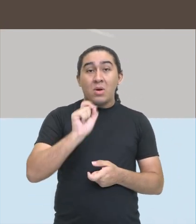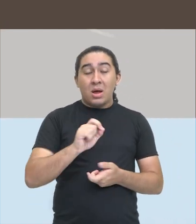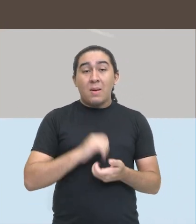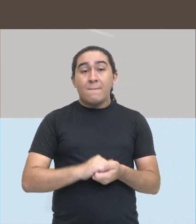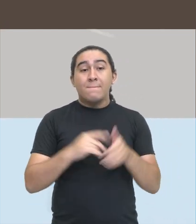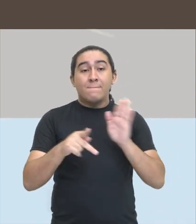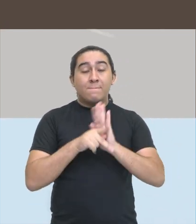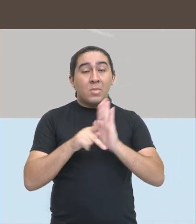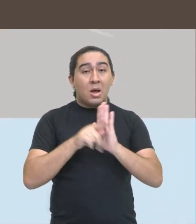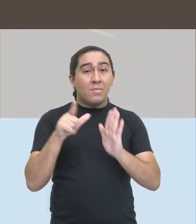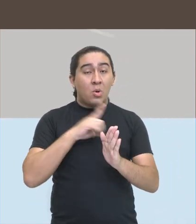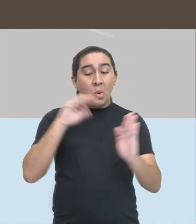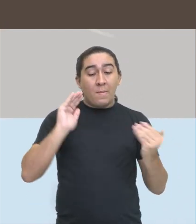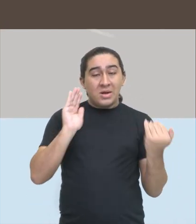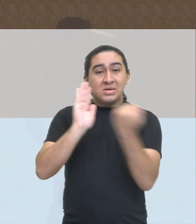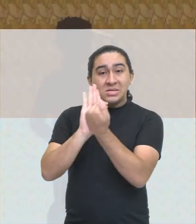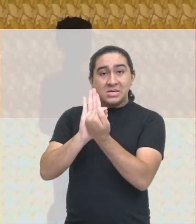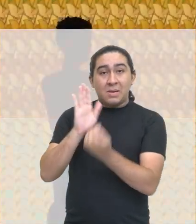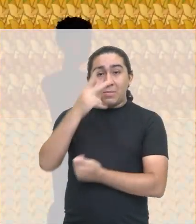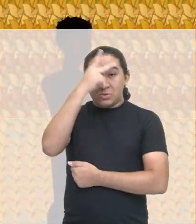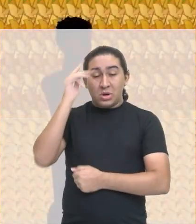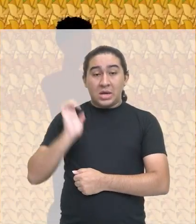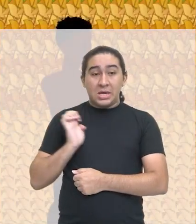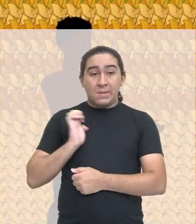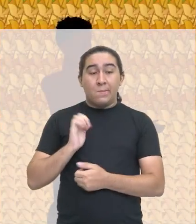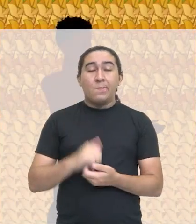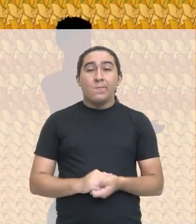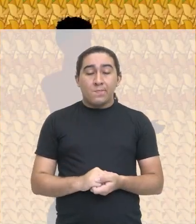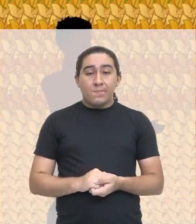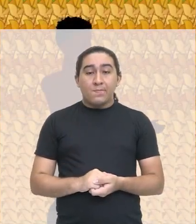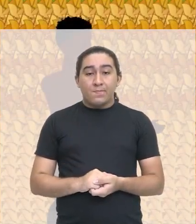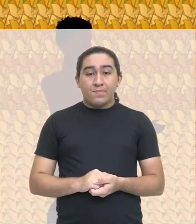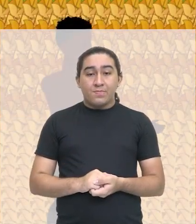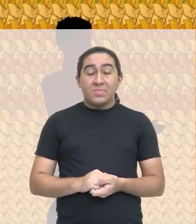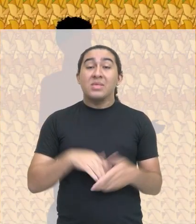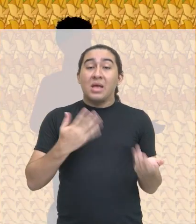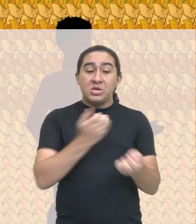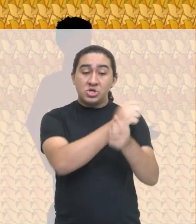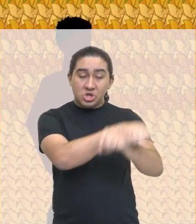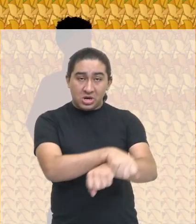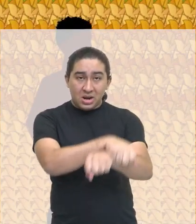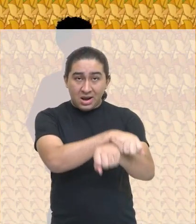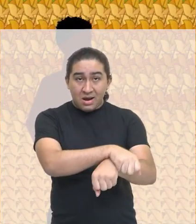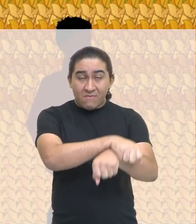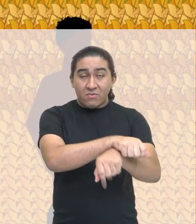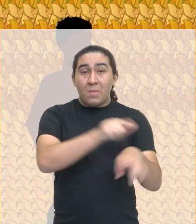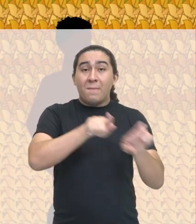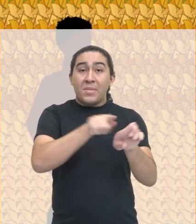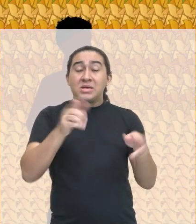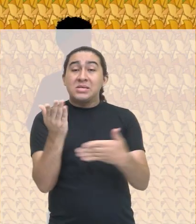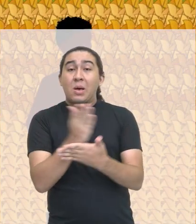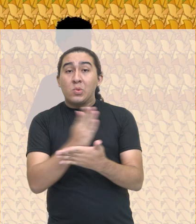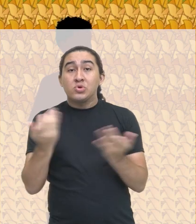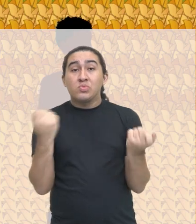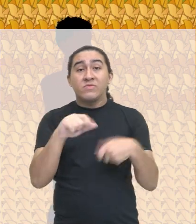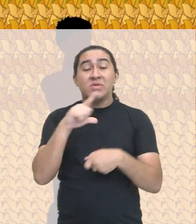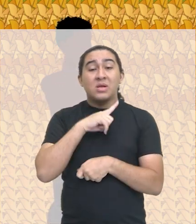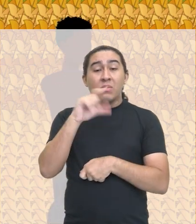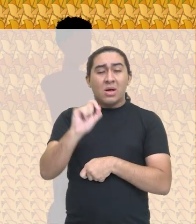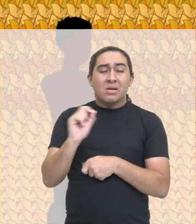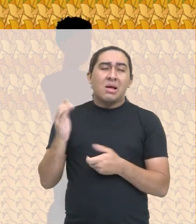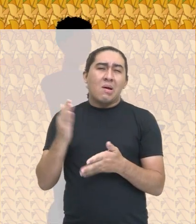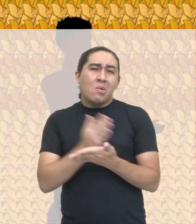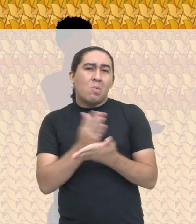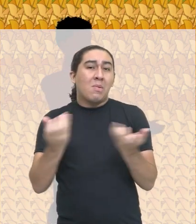patrícios e plebeus ricos. Apesar de sua posição subalterna, alguns escravizados podiam alcançar uma certa